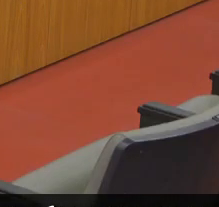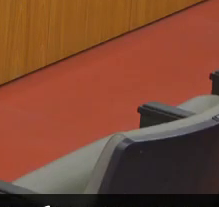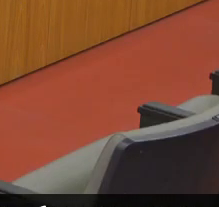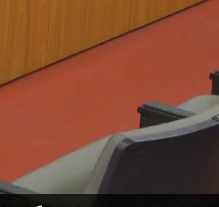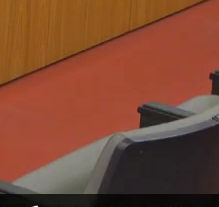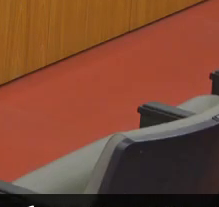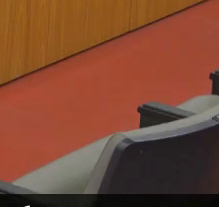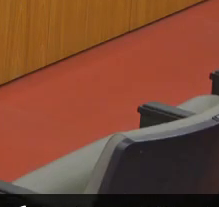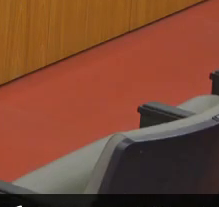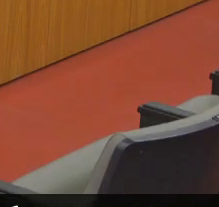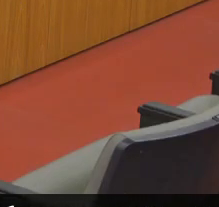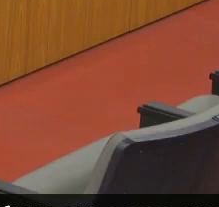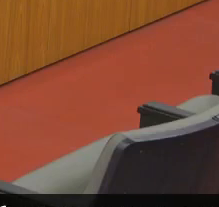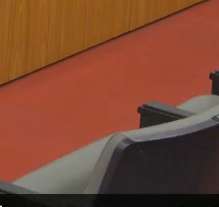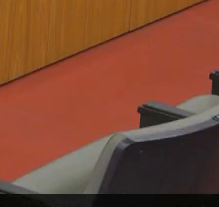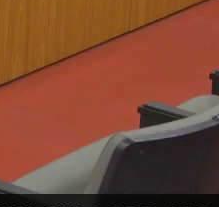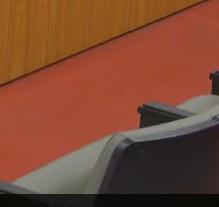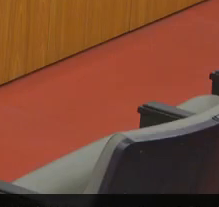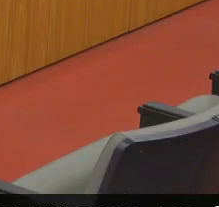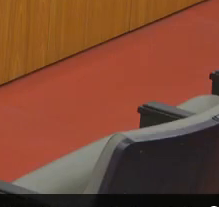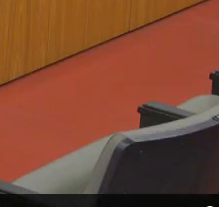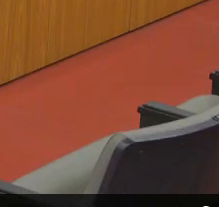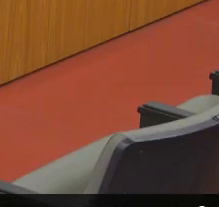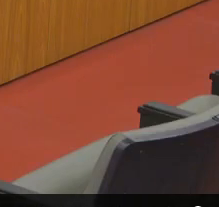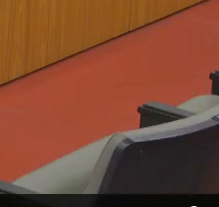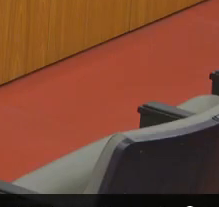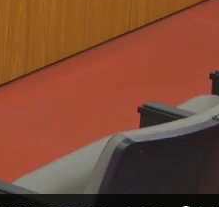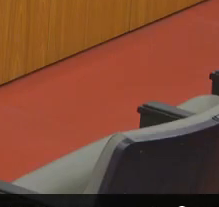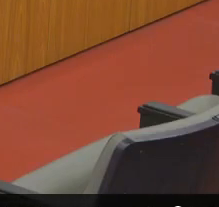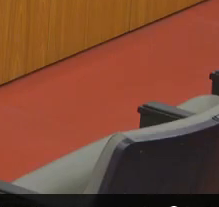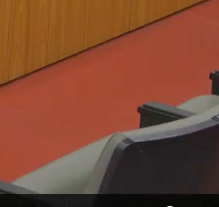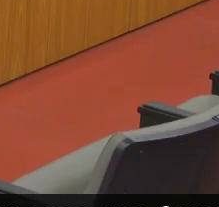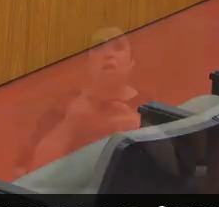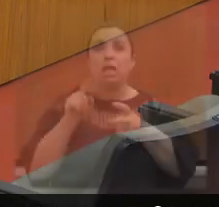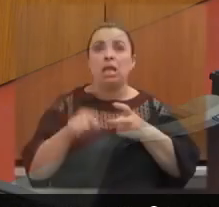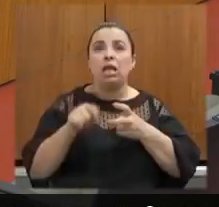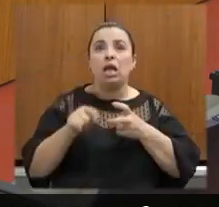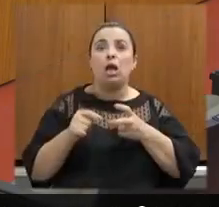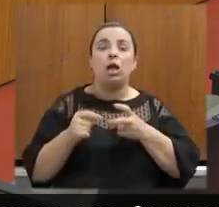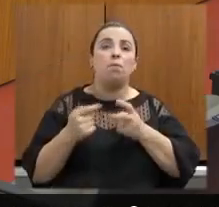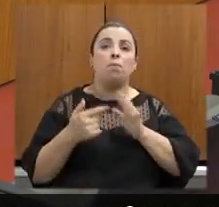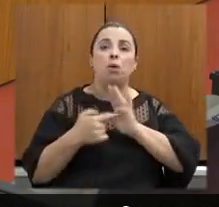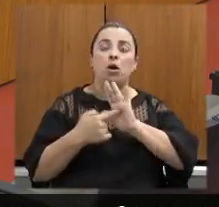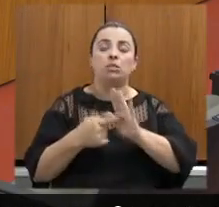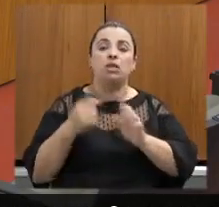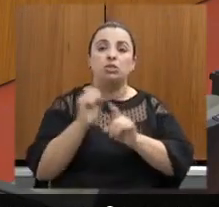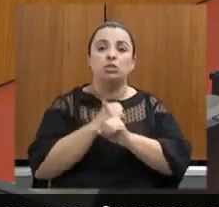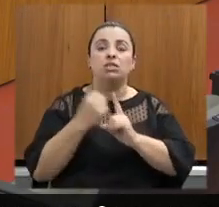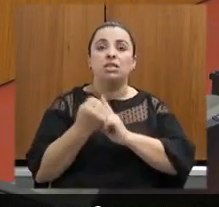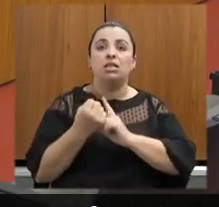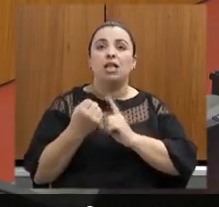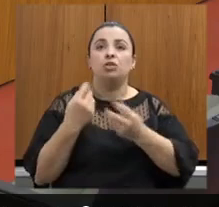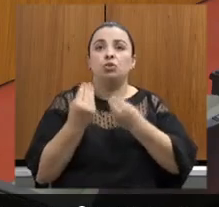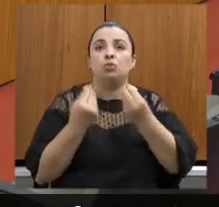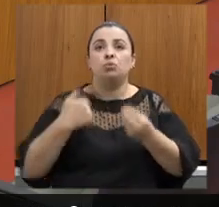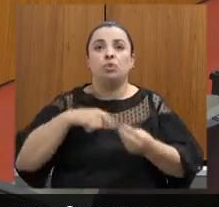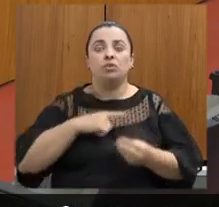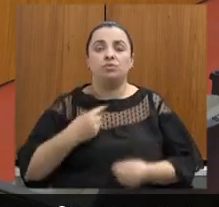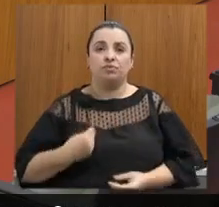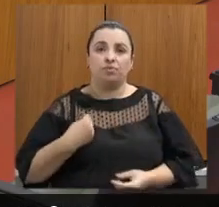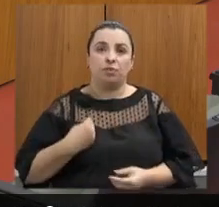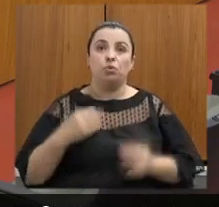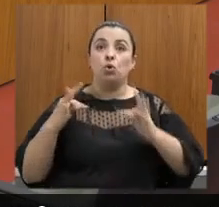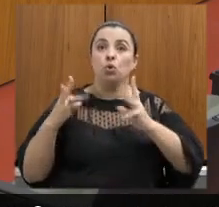porque aqui é o retrato da sociedade que nós vivemos então todos os deputados tem as suas opiniões todos